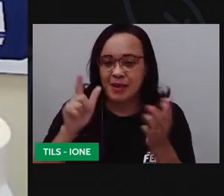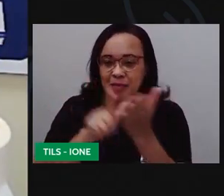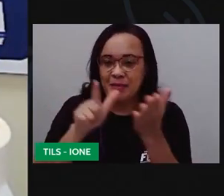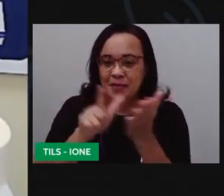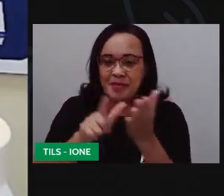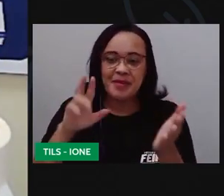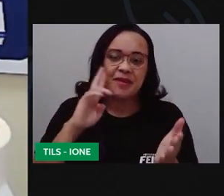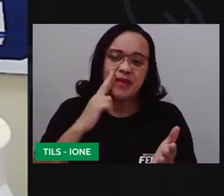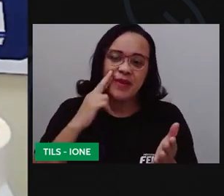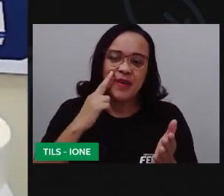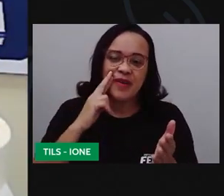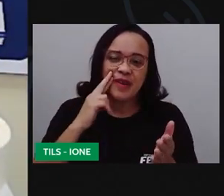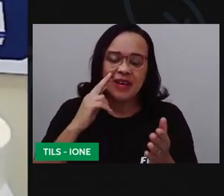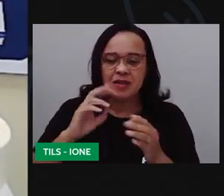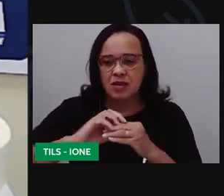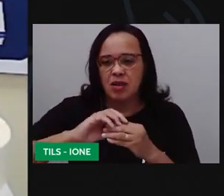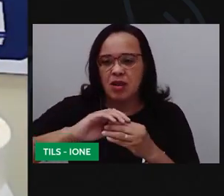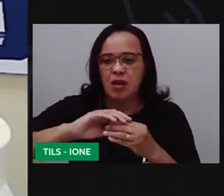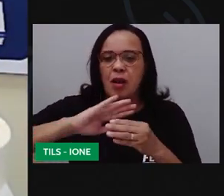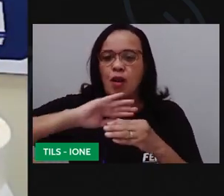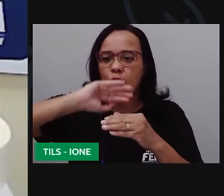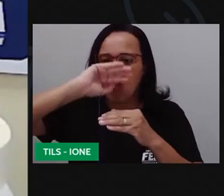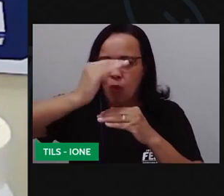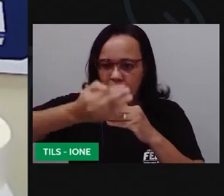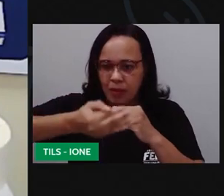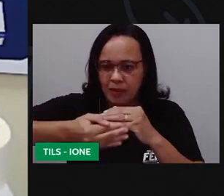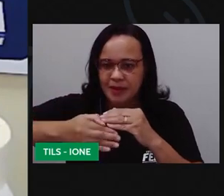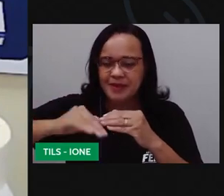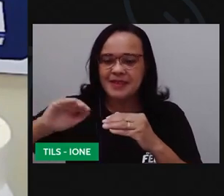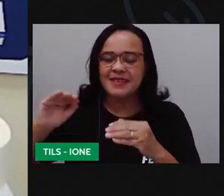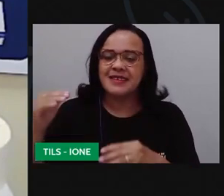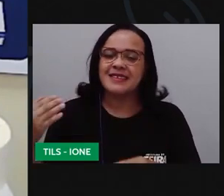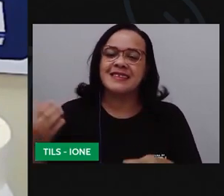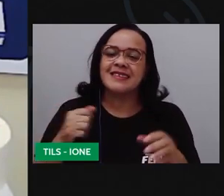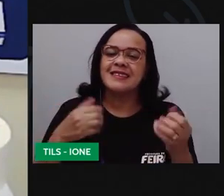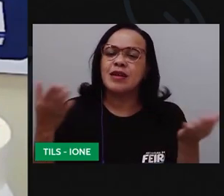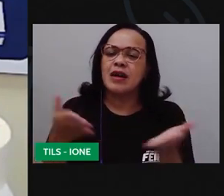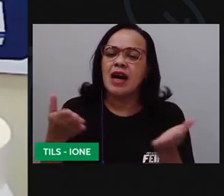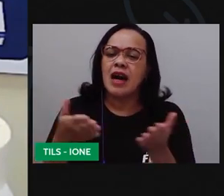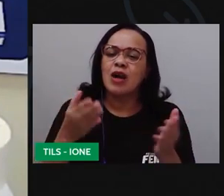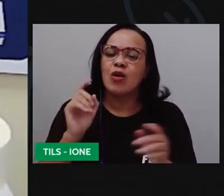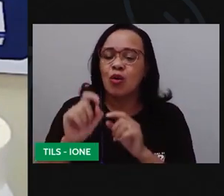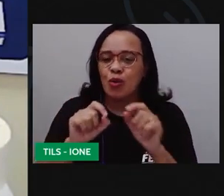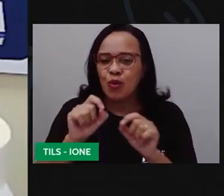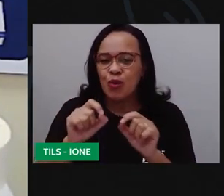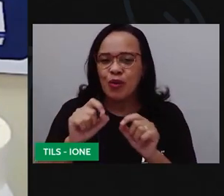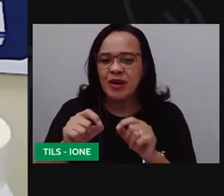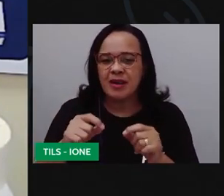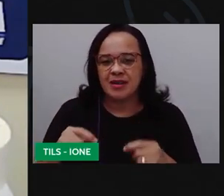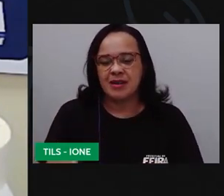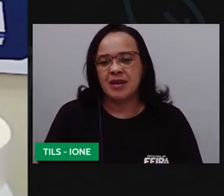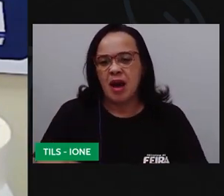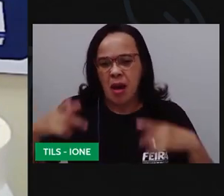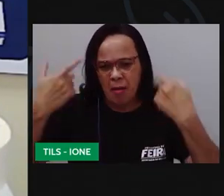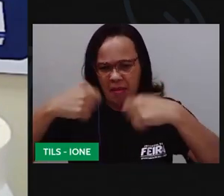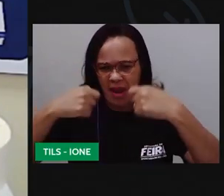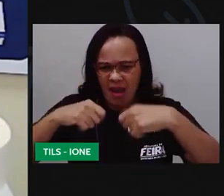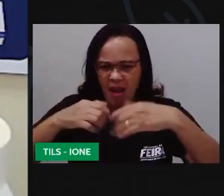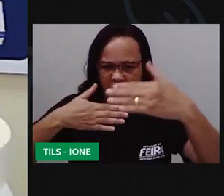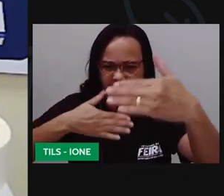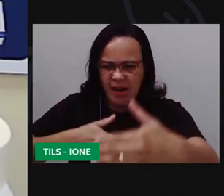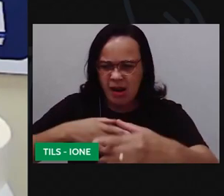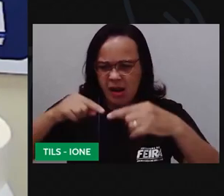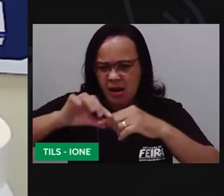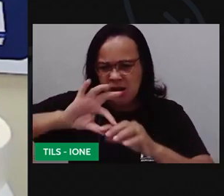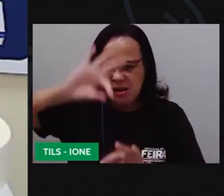daqui e vai começar a forrar aí nesse momento gente ó precisa ter medida Pró? nesse